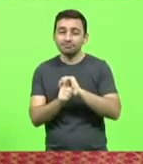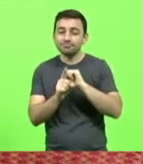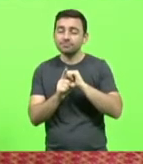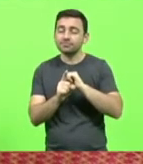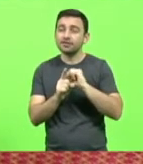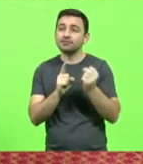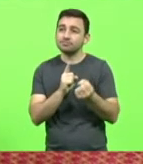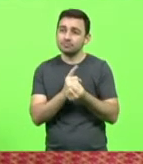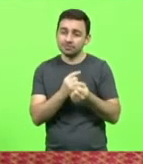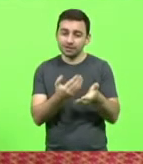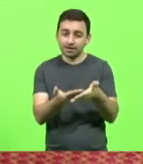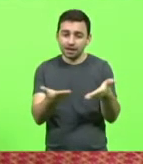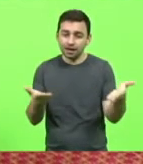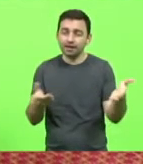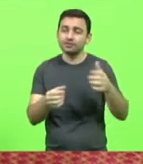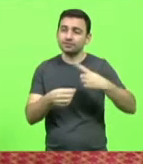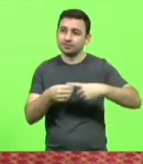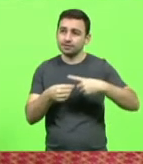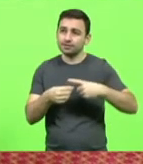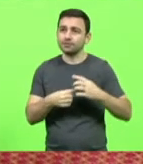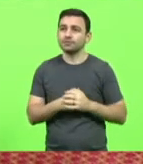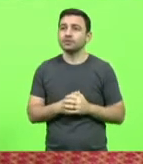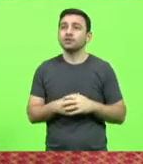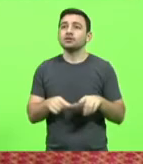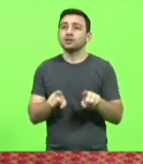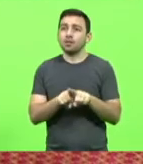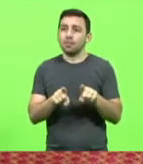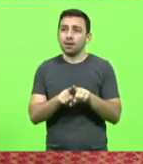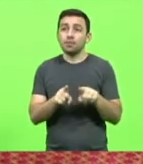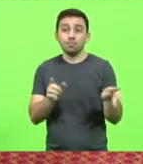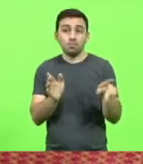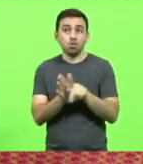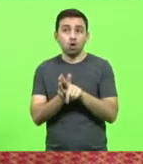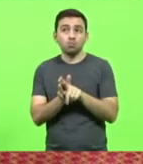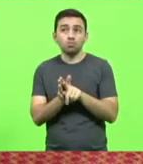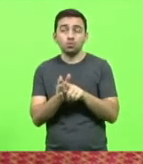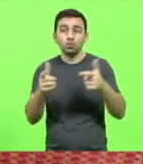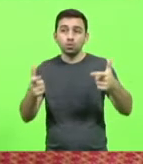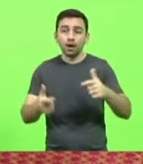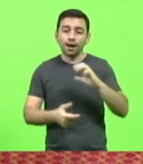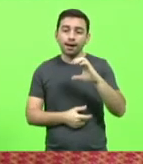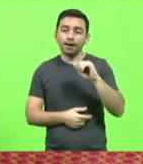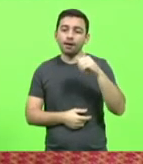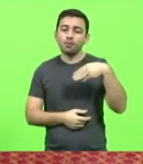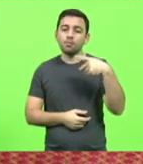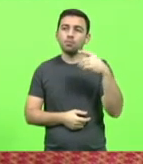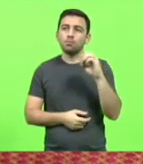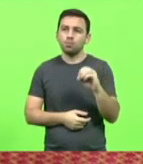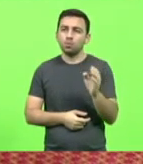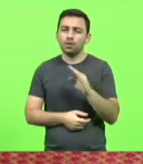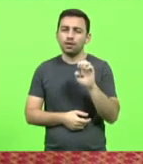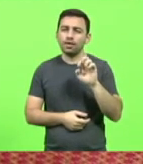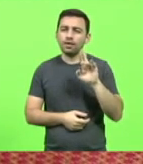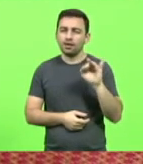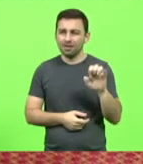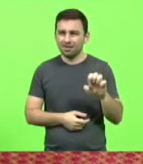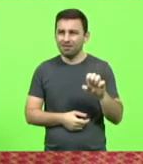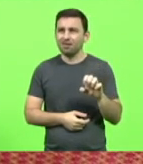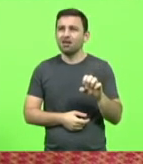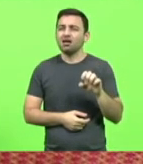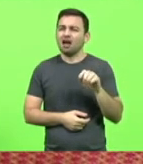Além da questão econômica, está dentro do perímetro urbano de Campo Herê, imagine mantendo 400, 500